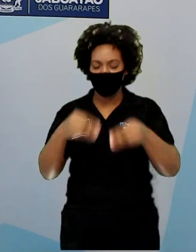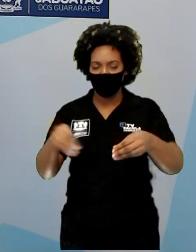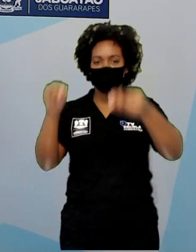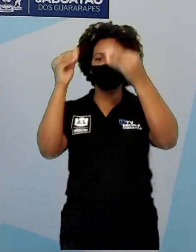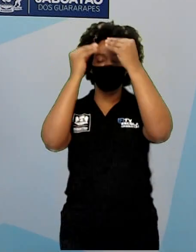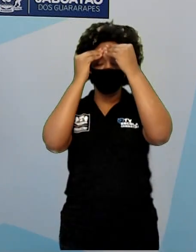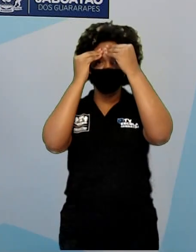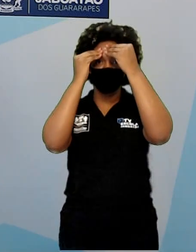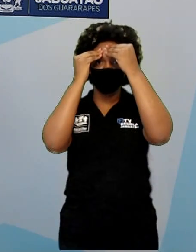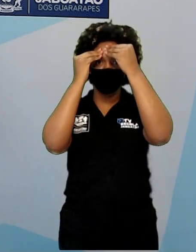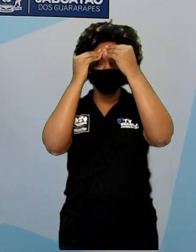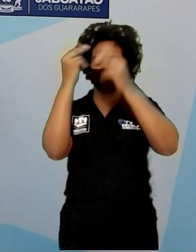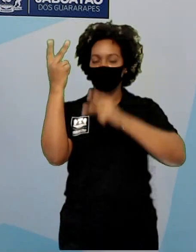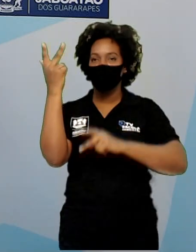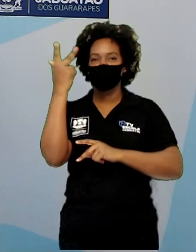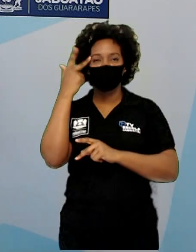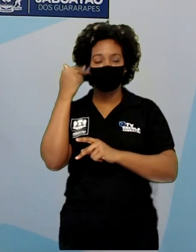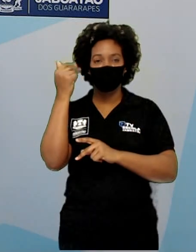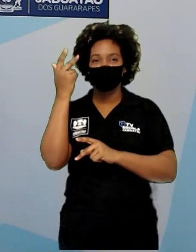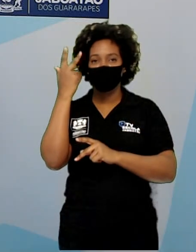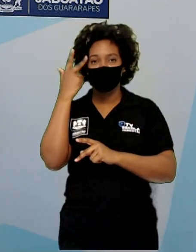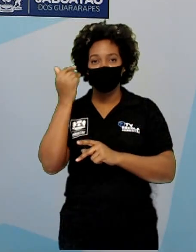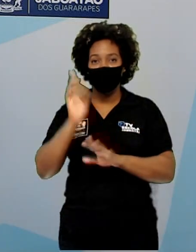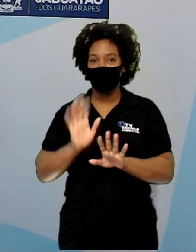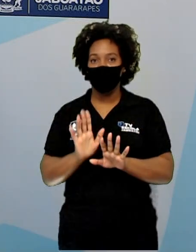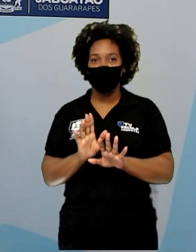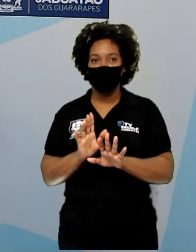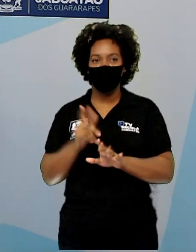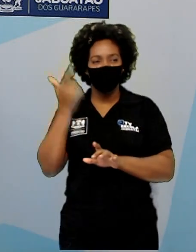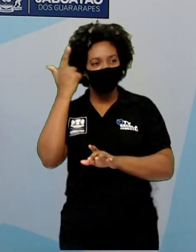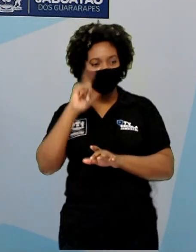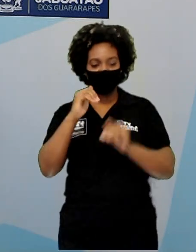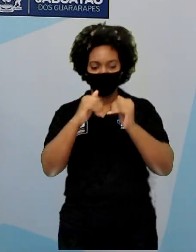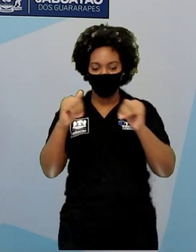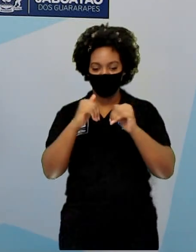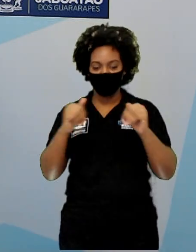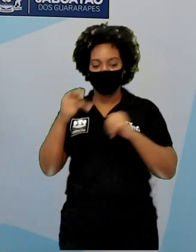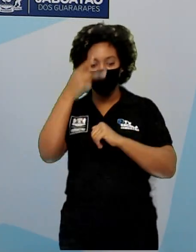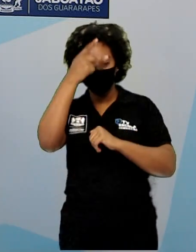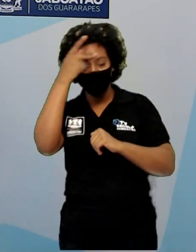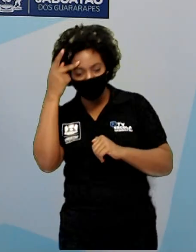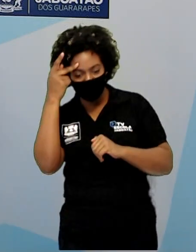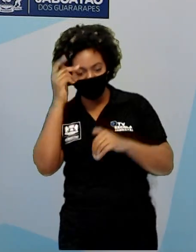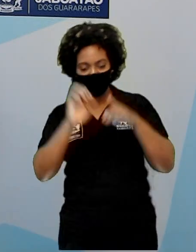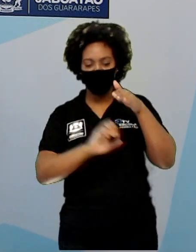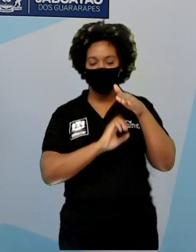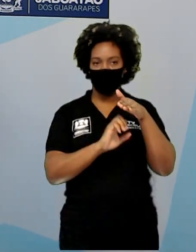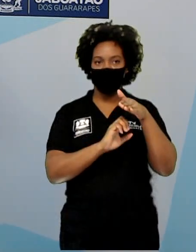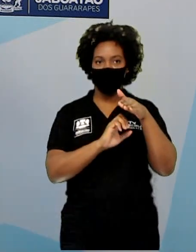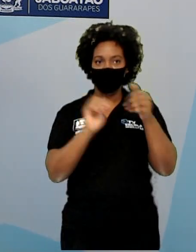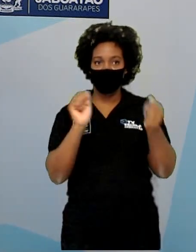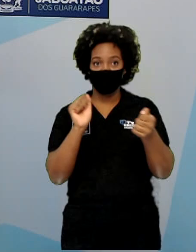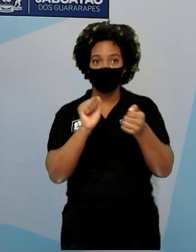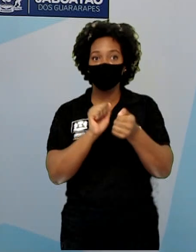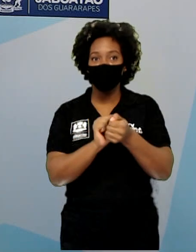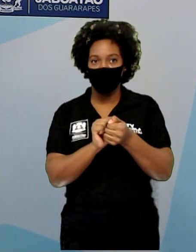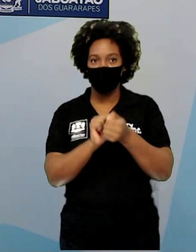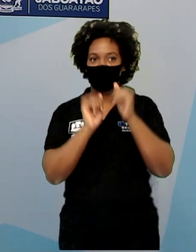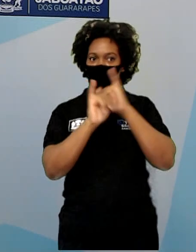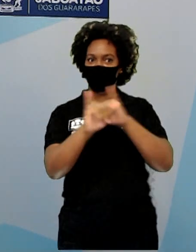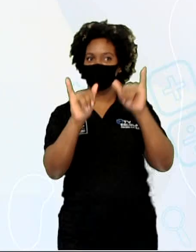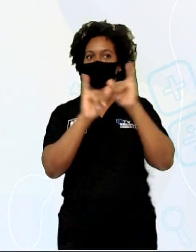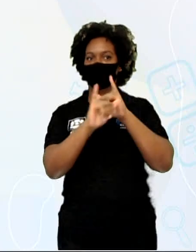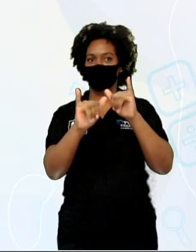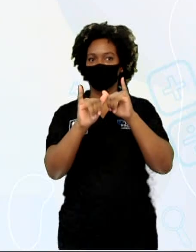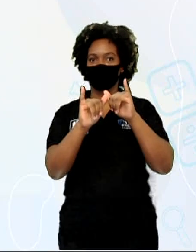produto, que você não consegue mais separar o produto do que é falado no anúncio. Olha